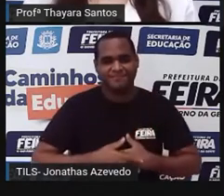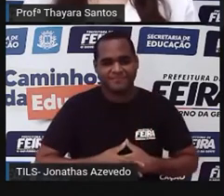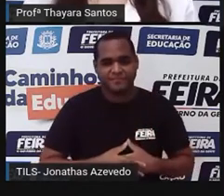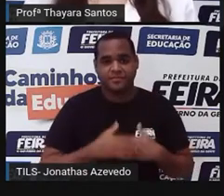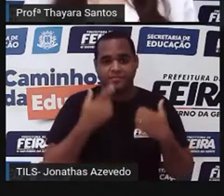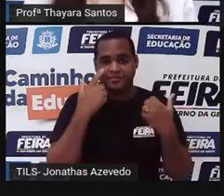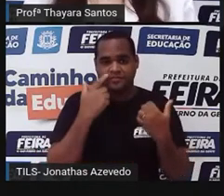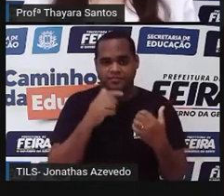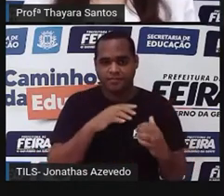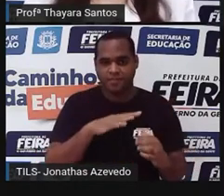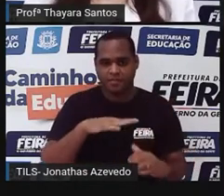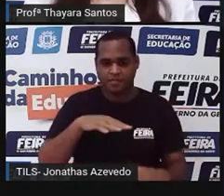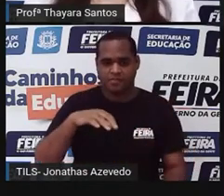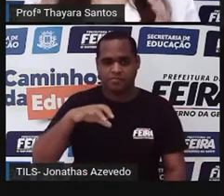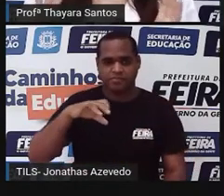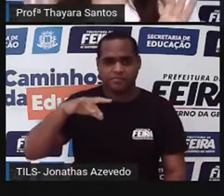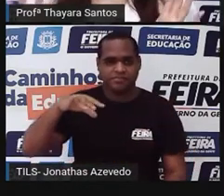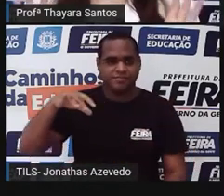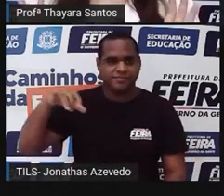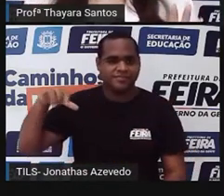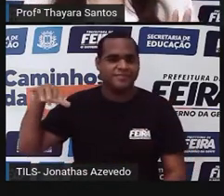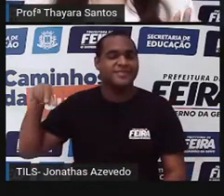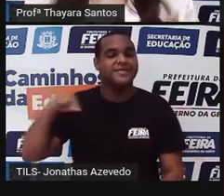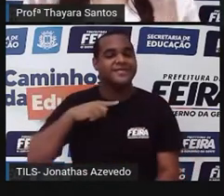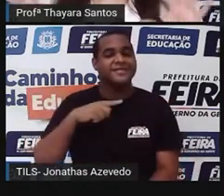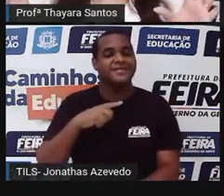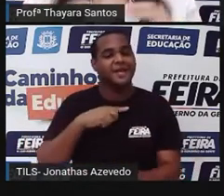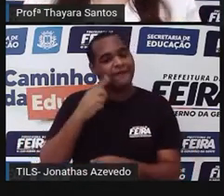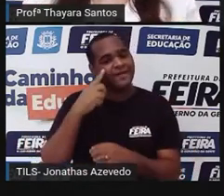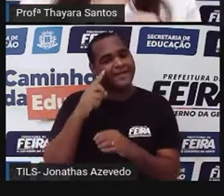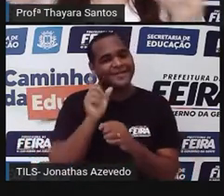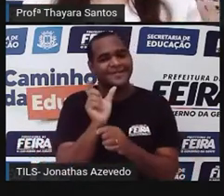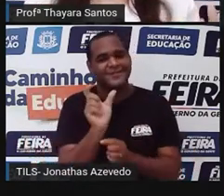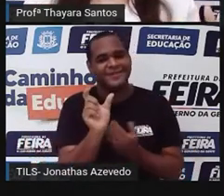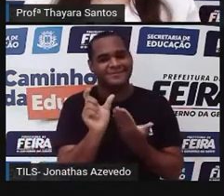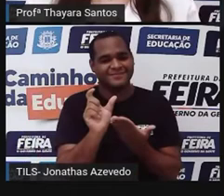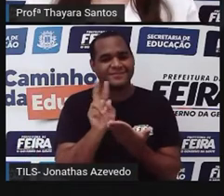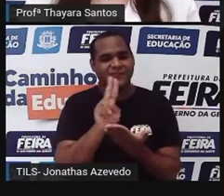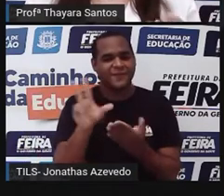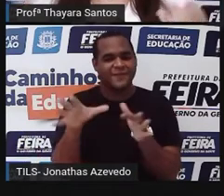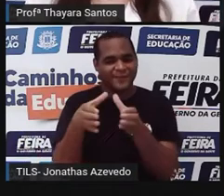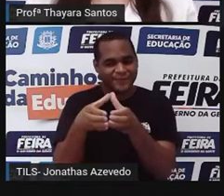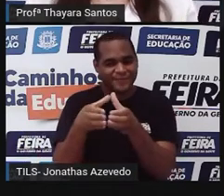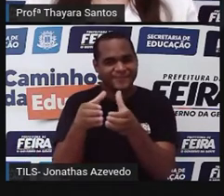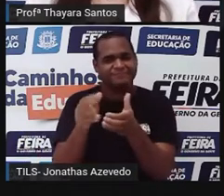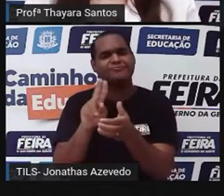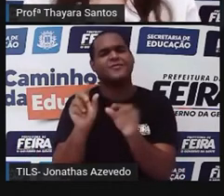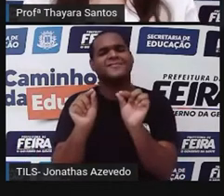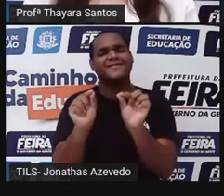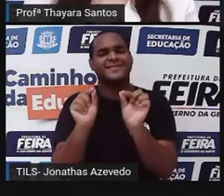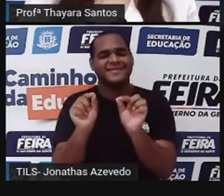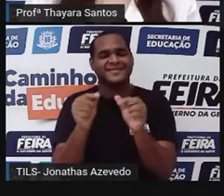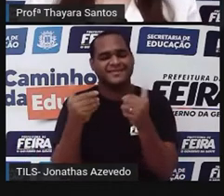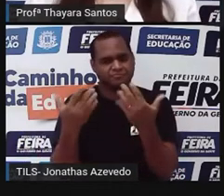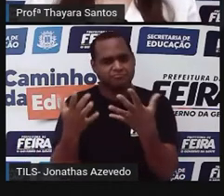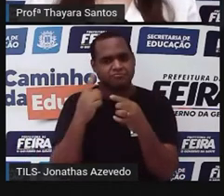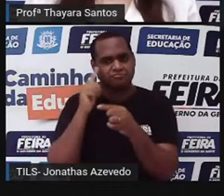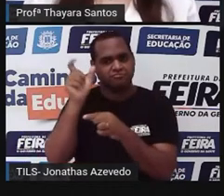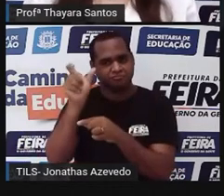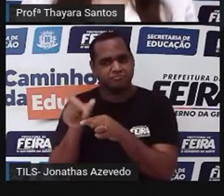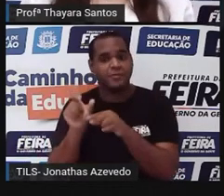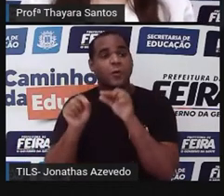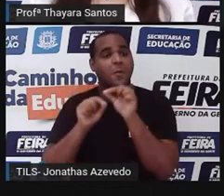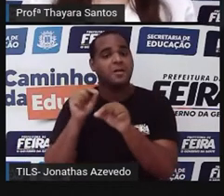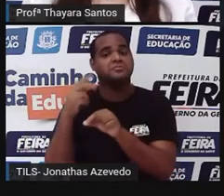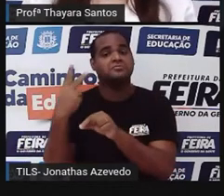começar com os moluscos. Essa palavrinha aí do grupo, né? Esse nome do grupo, moluscos, vem de uma característica que